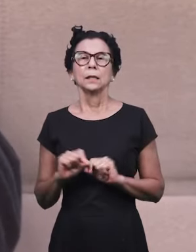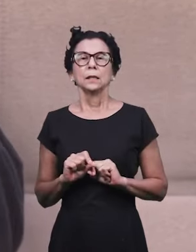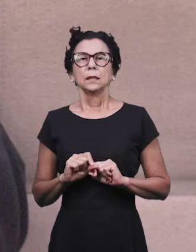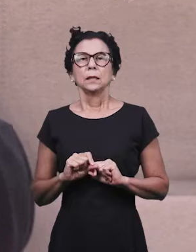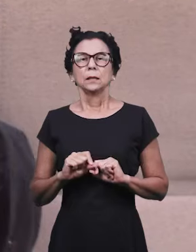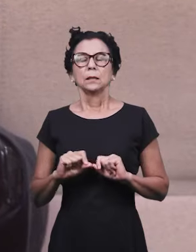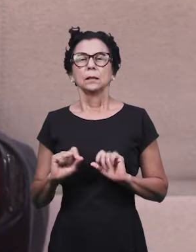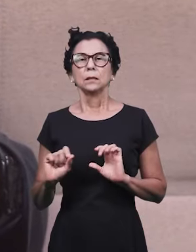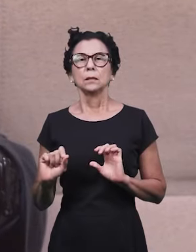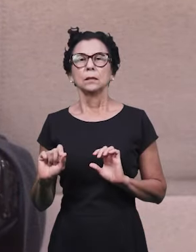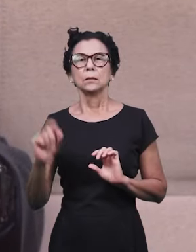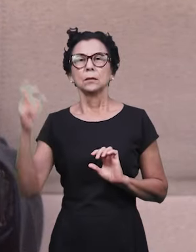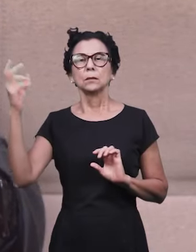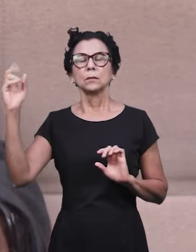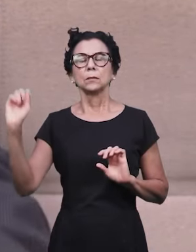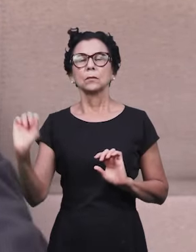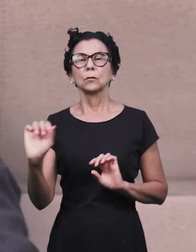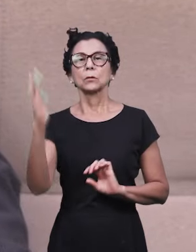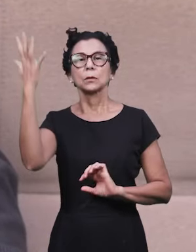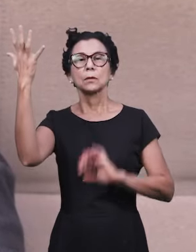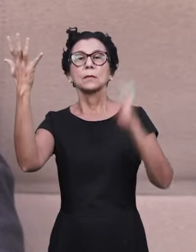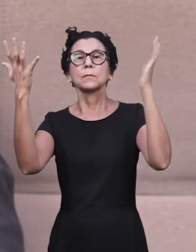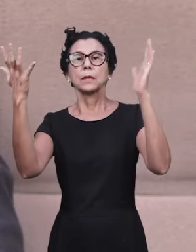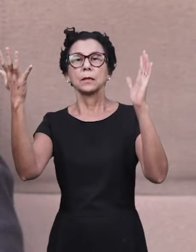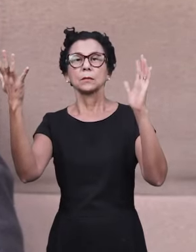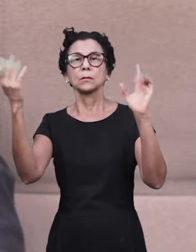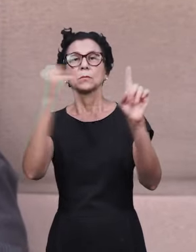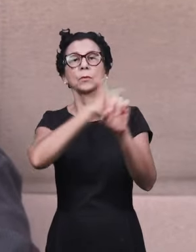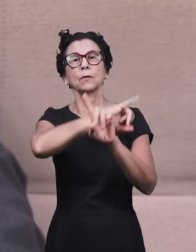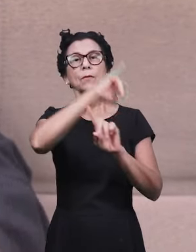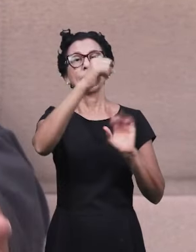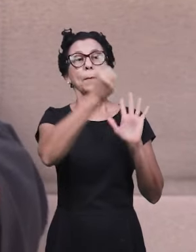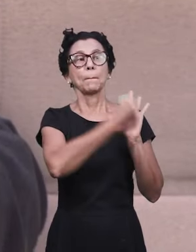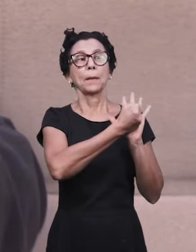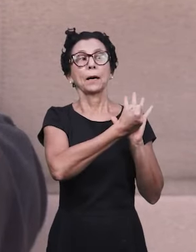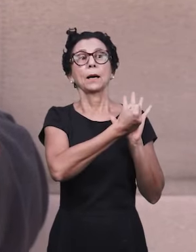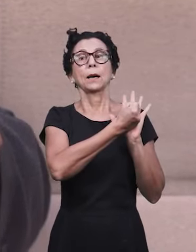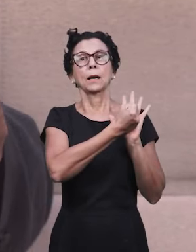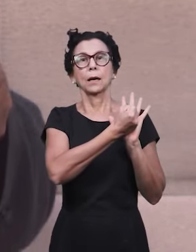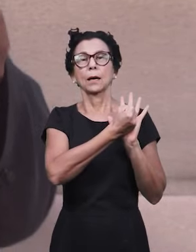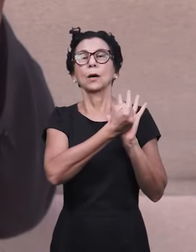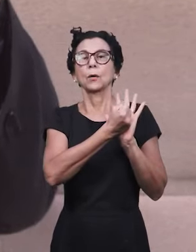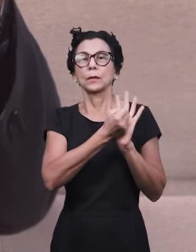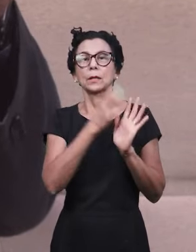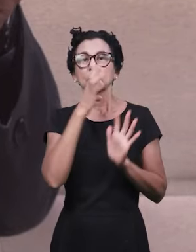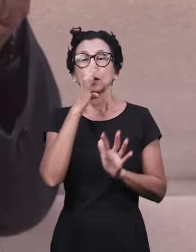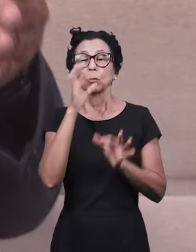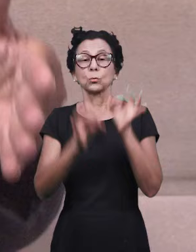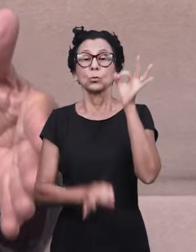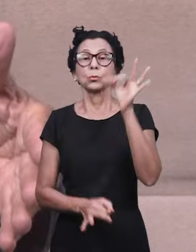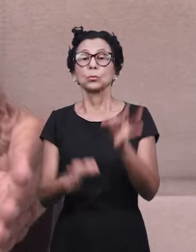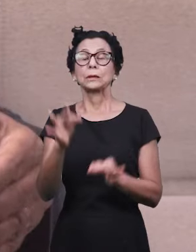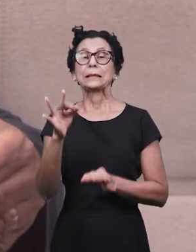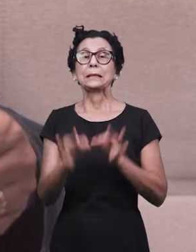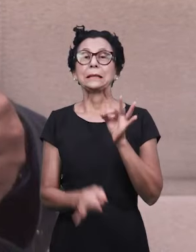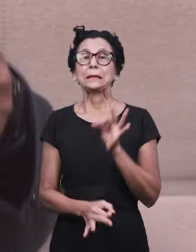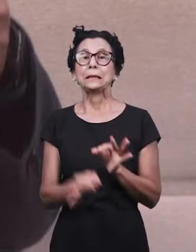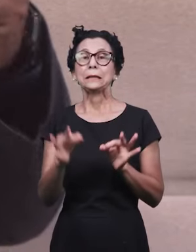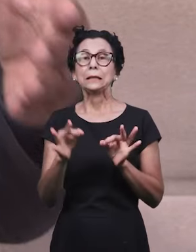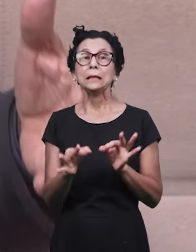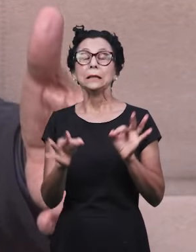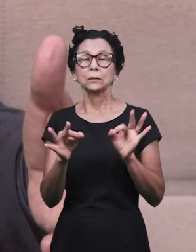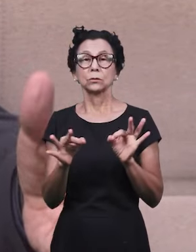os marcadores proféticos, que são sinais e juízos que marcariam, que